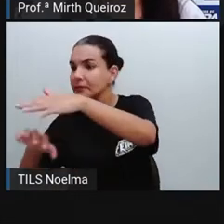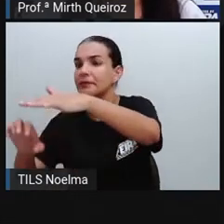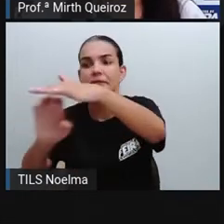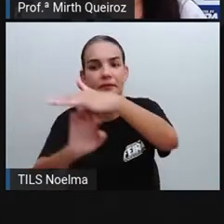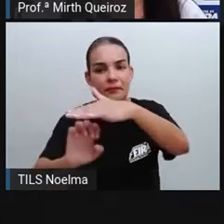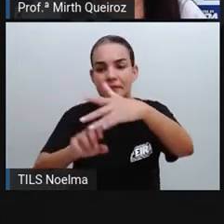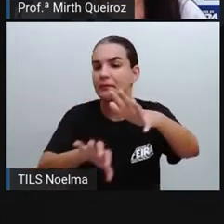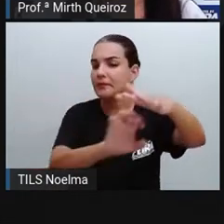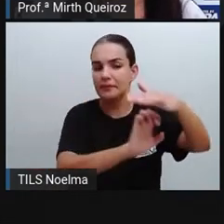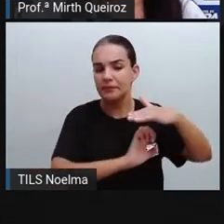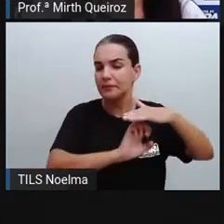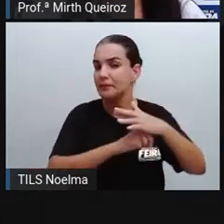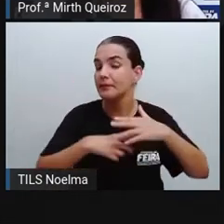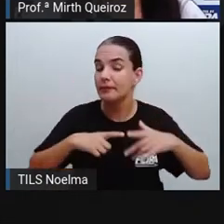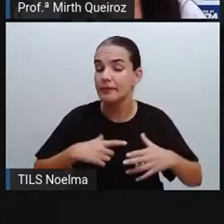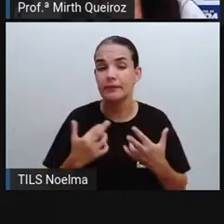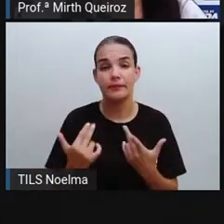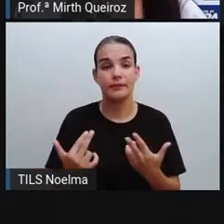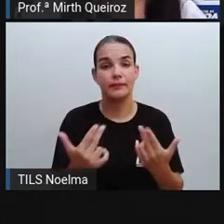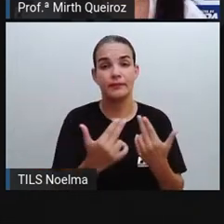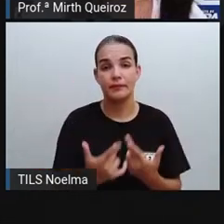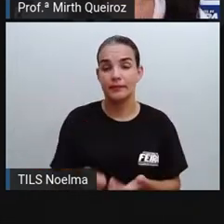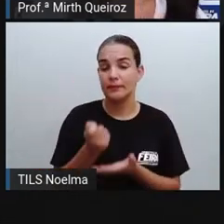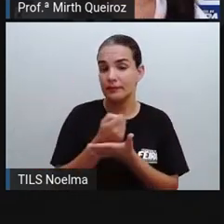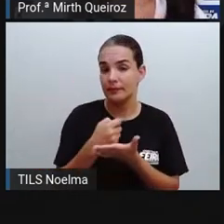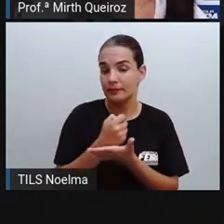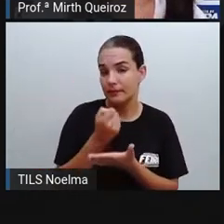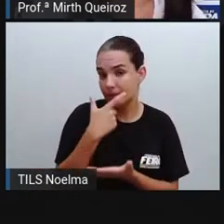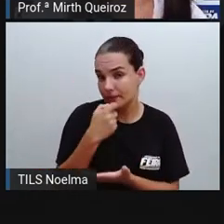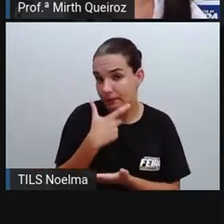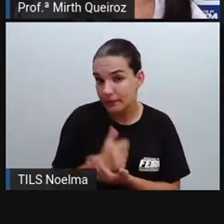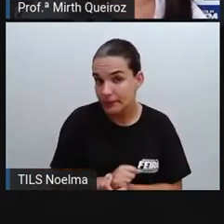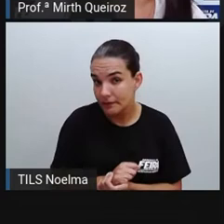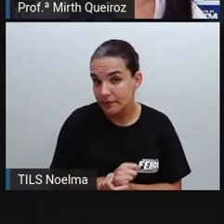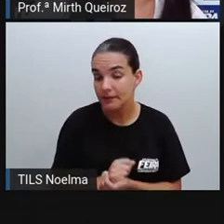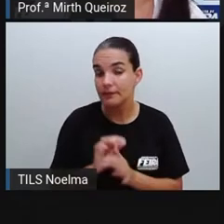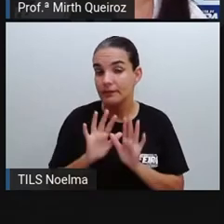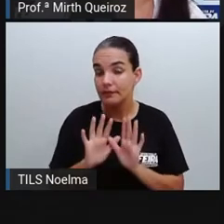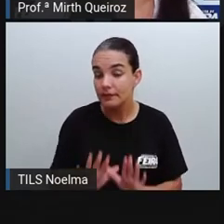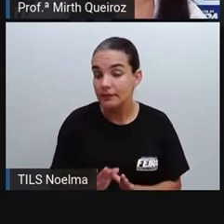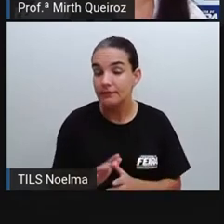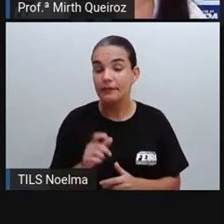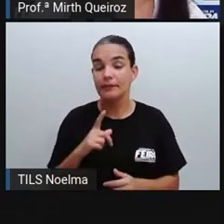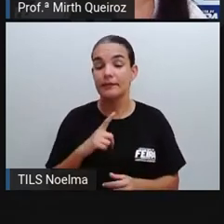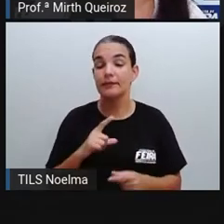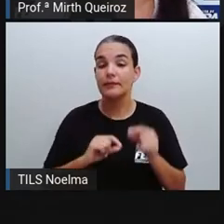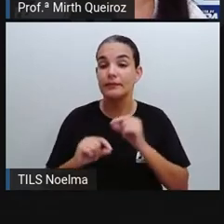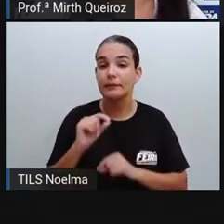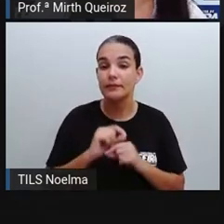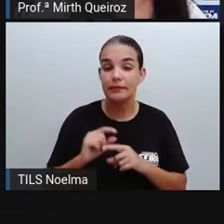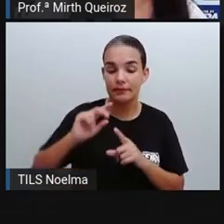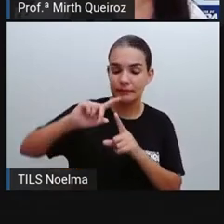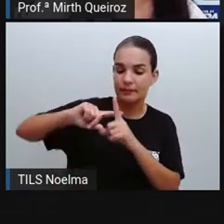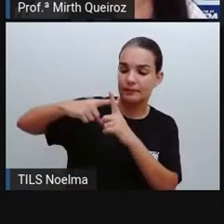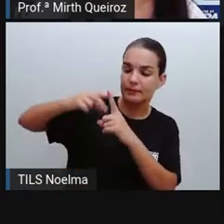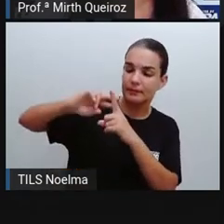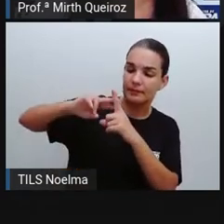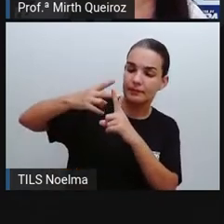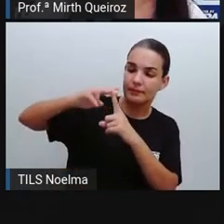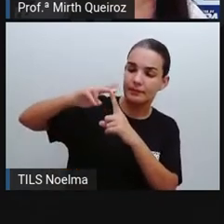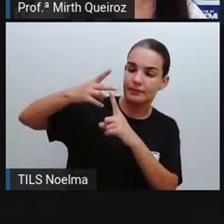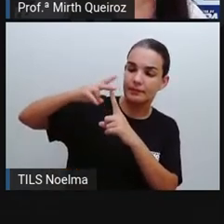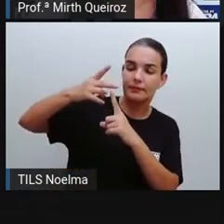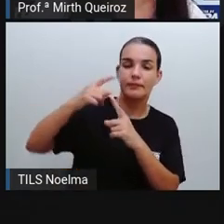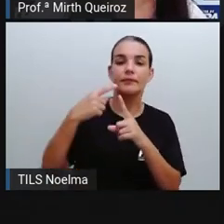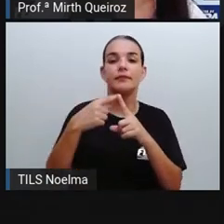de medicamento. E a gente tem isso por quê? Porque diante da bula, do próprio remédio, tem de que é feito aquele